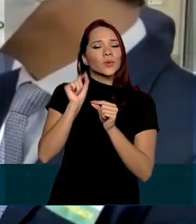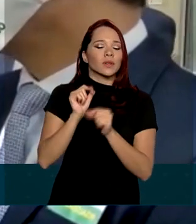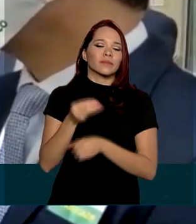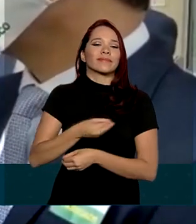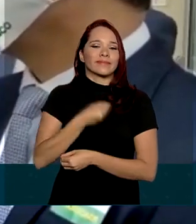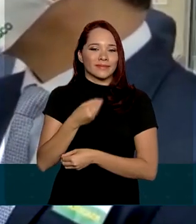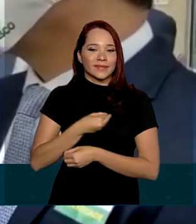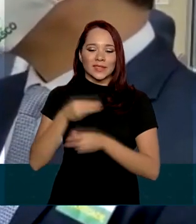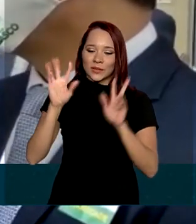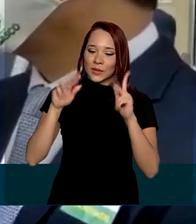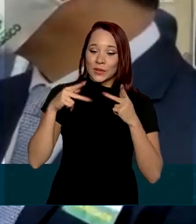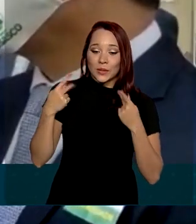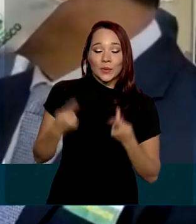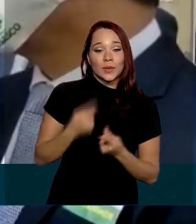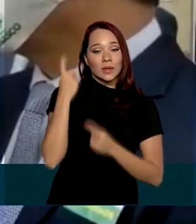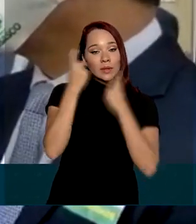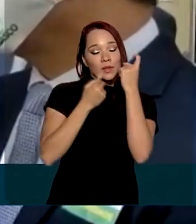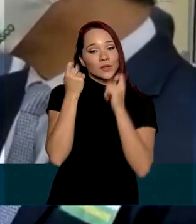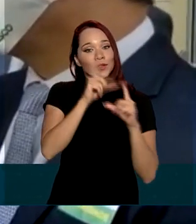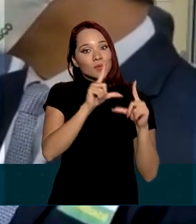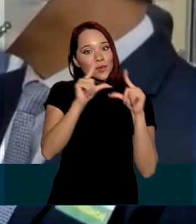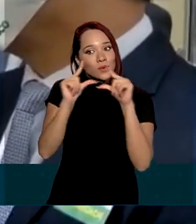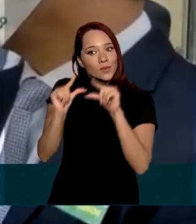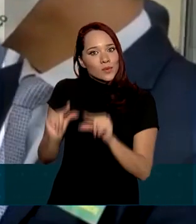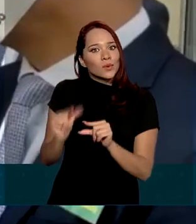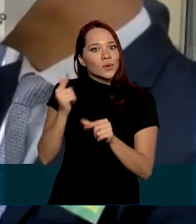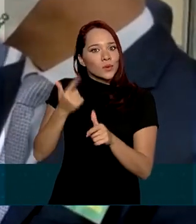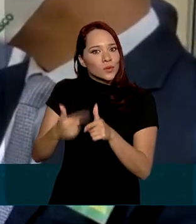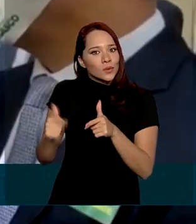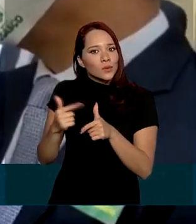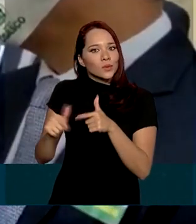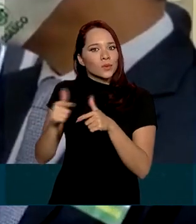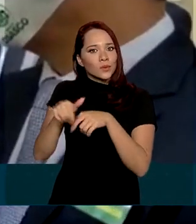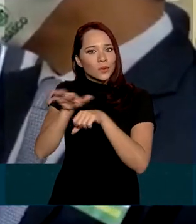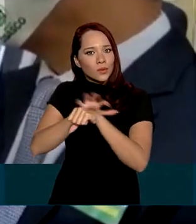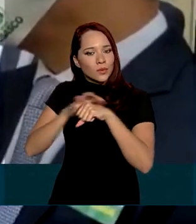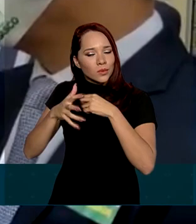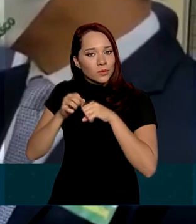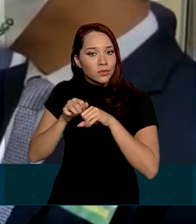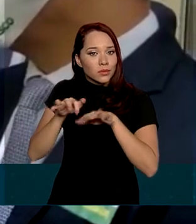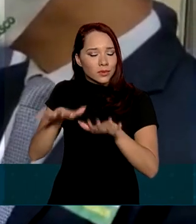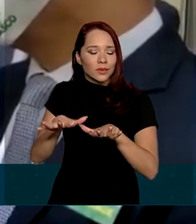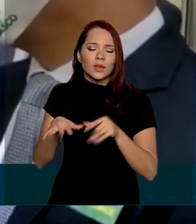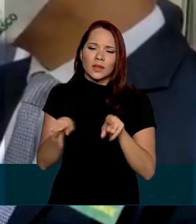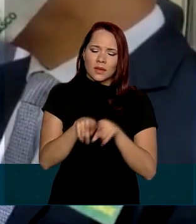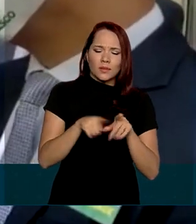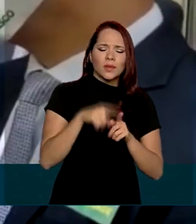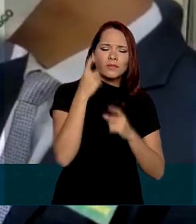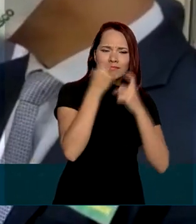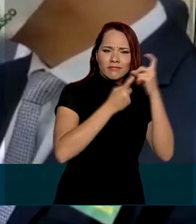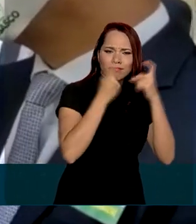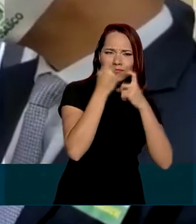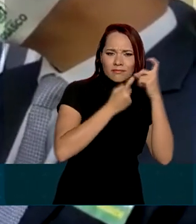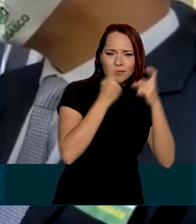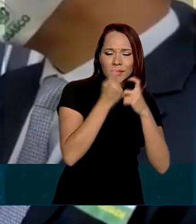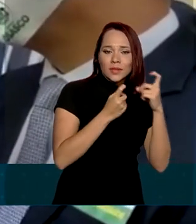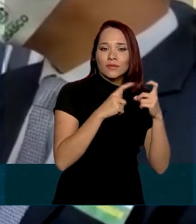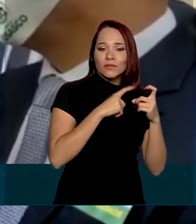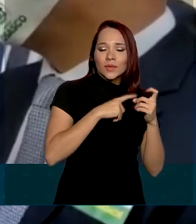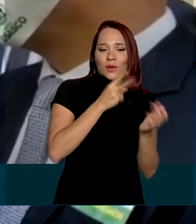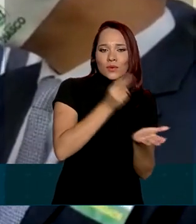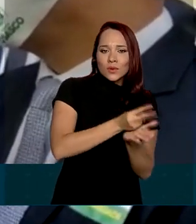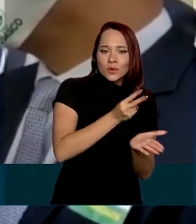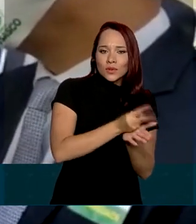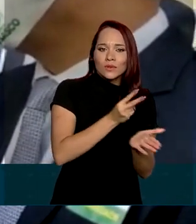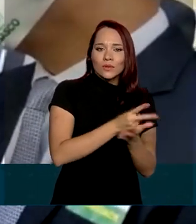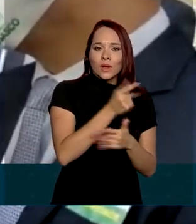humanas, a preocupação em diminuir o surto dessa pandemia, mas ao mesmo tempo a preocupação em manter